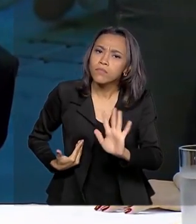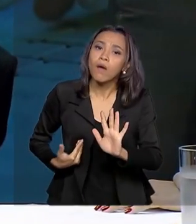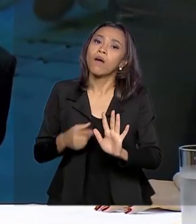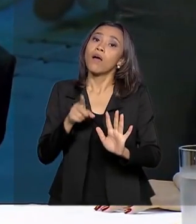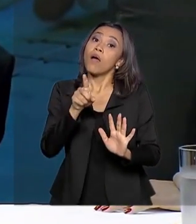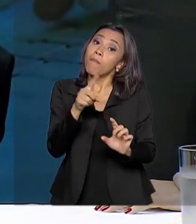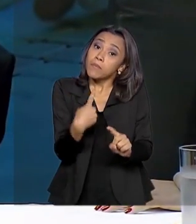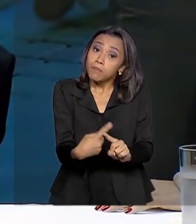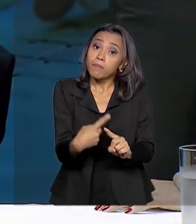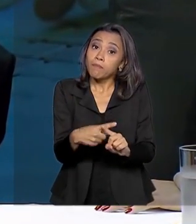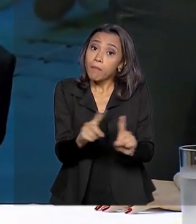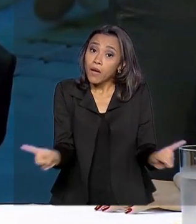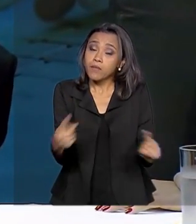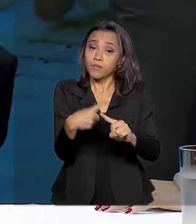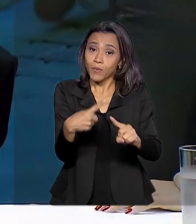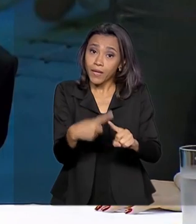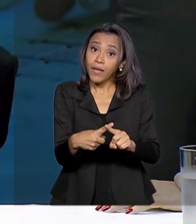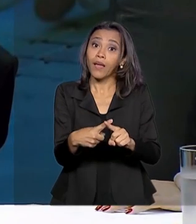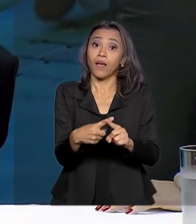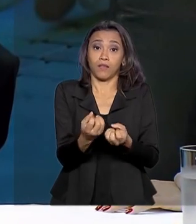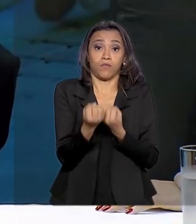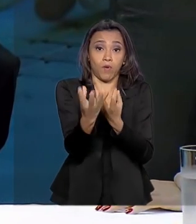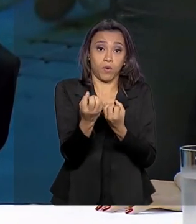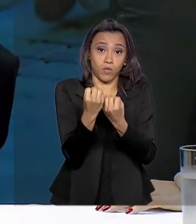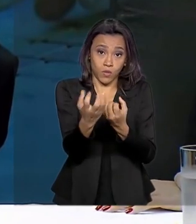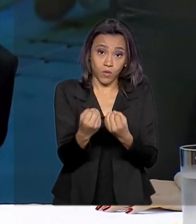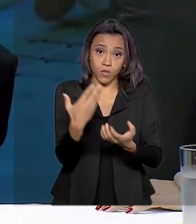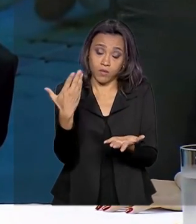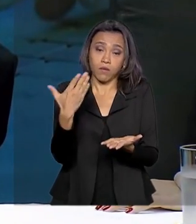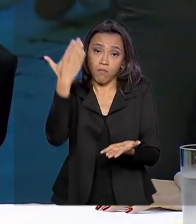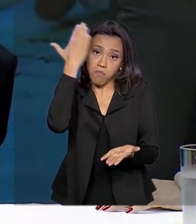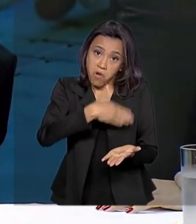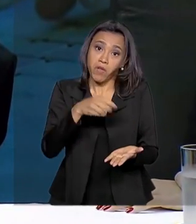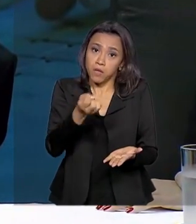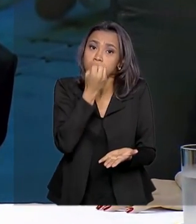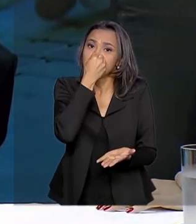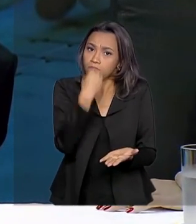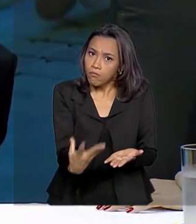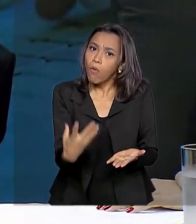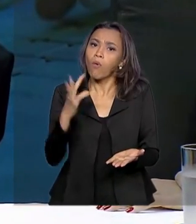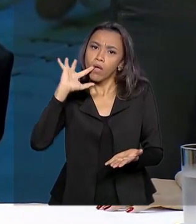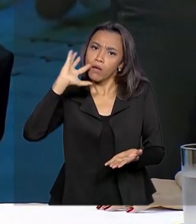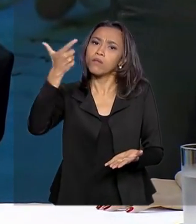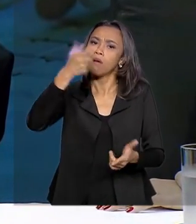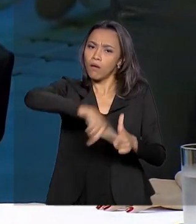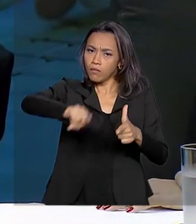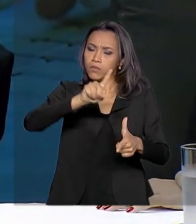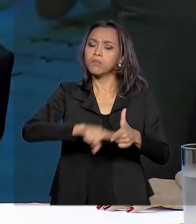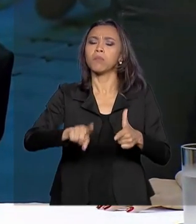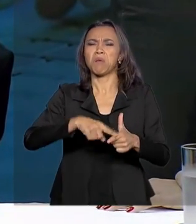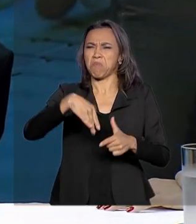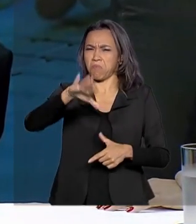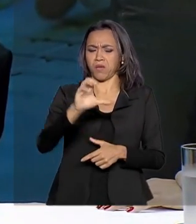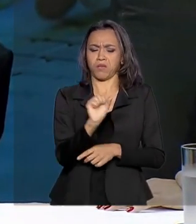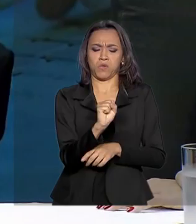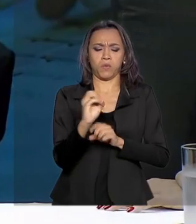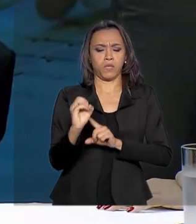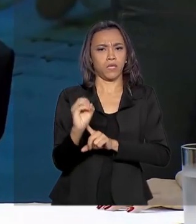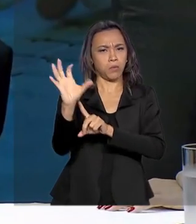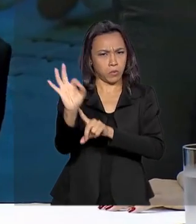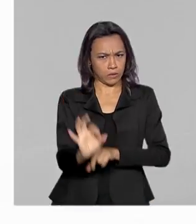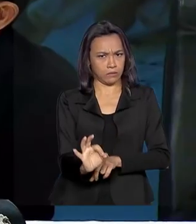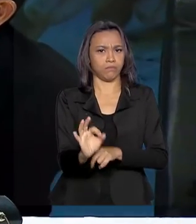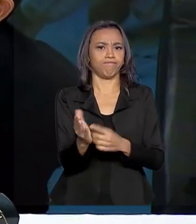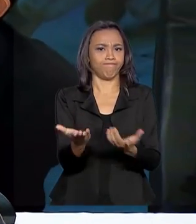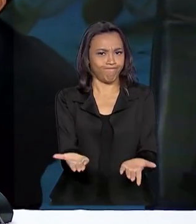mas porque as estatísticas revelam que ele é eficiente e ele funciona e resolve mais de 80% dos